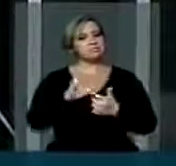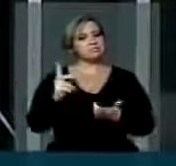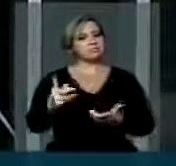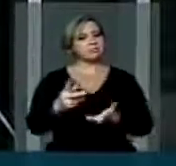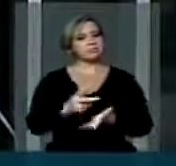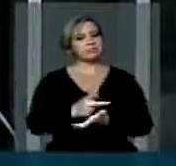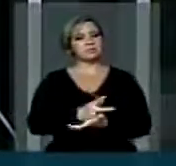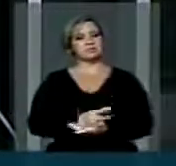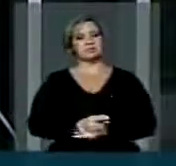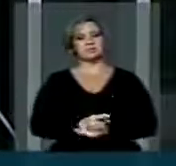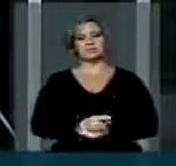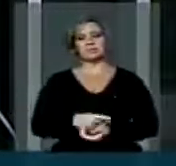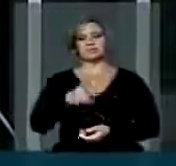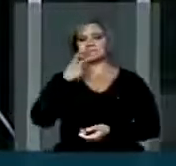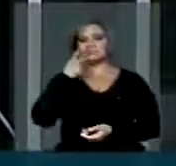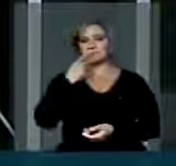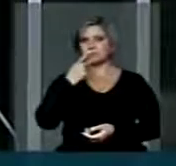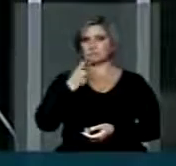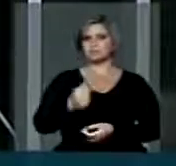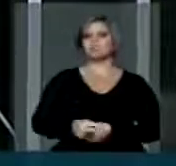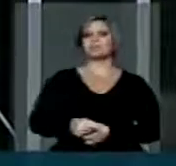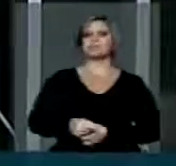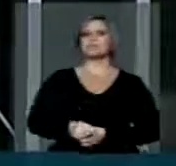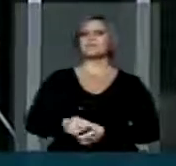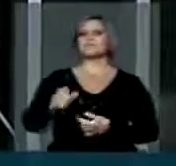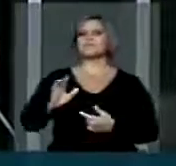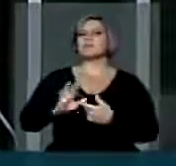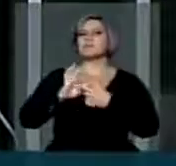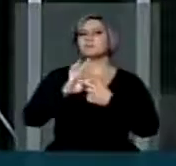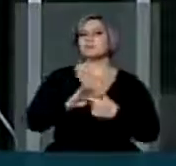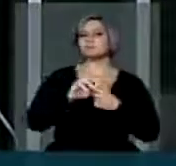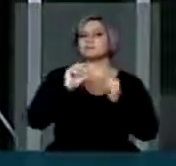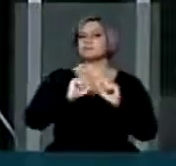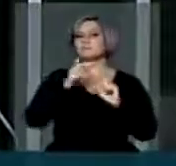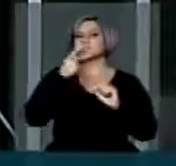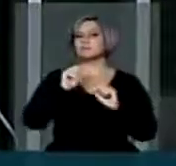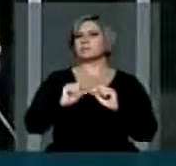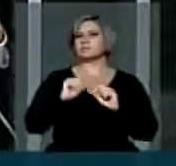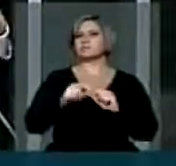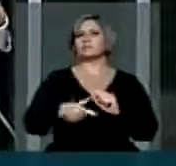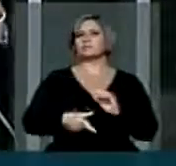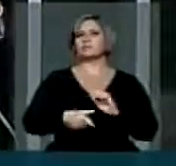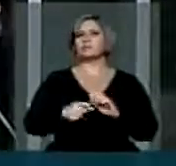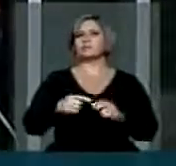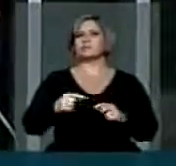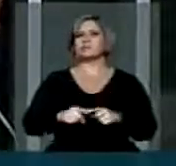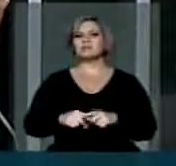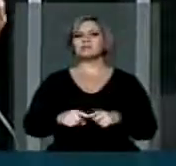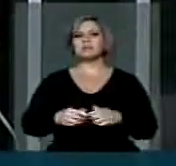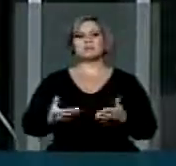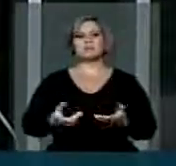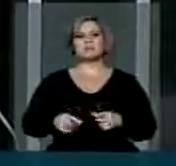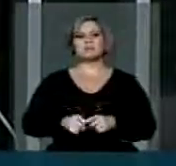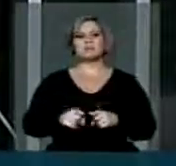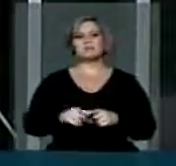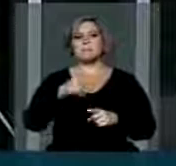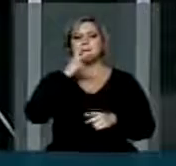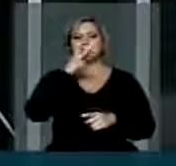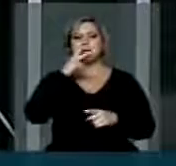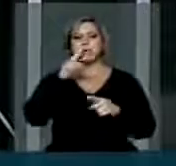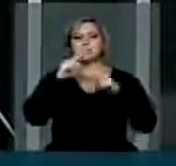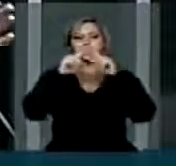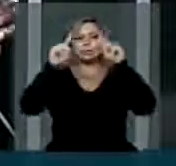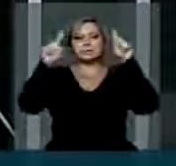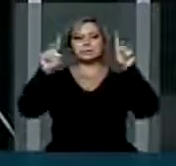do que ela falou. E essa demonstração clara trinca um quadro que é moldurado